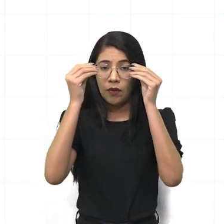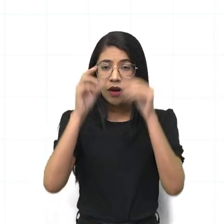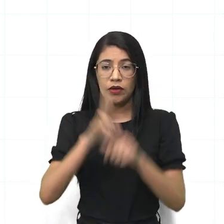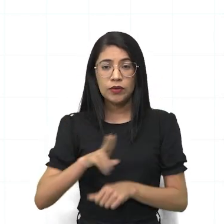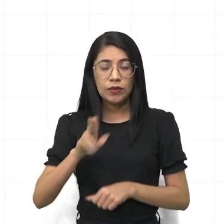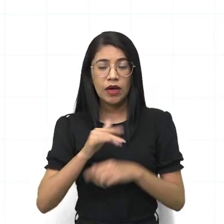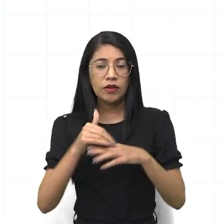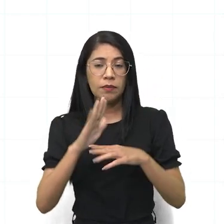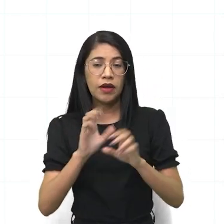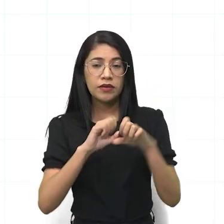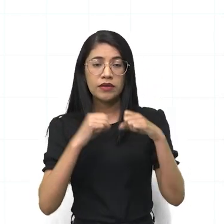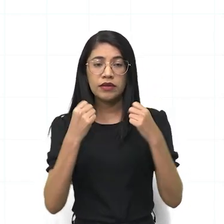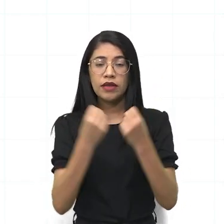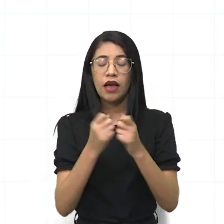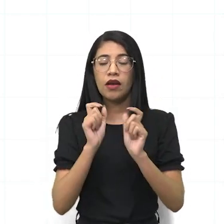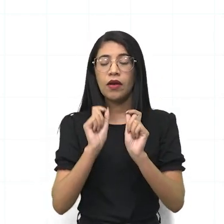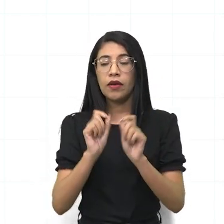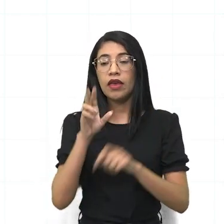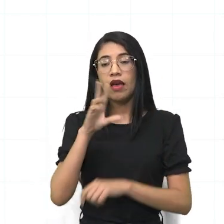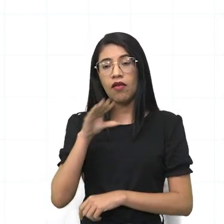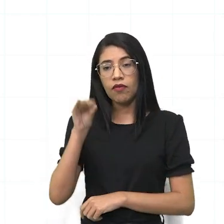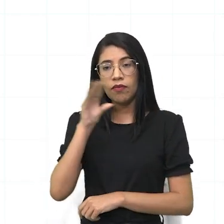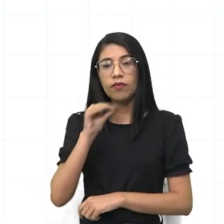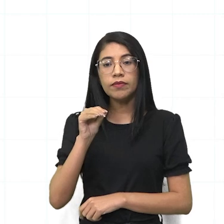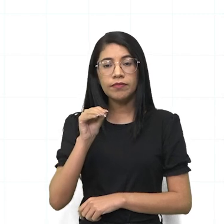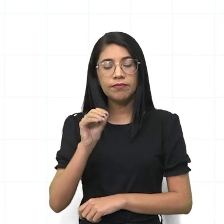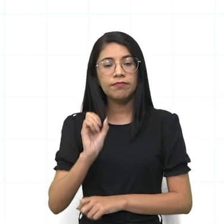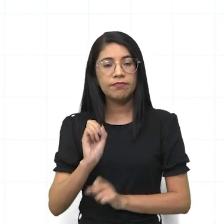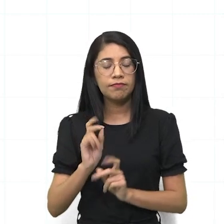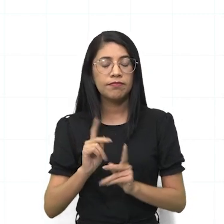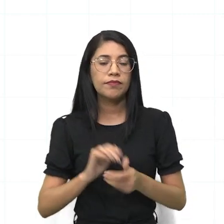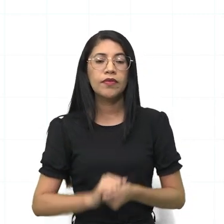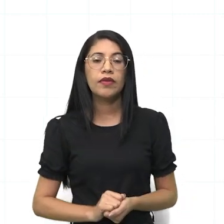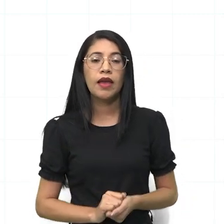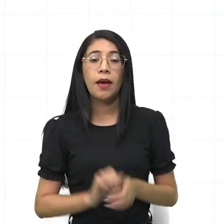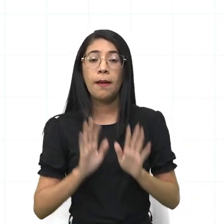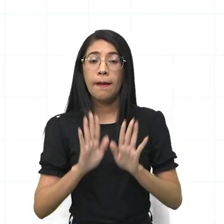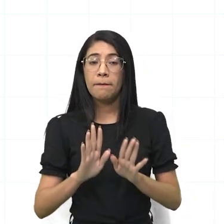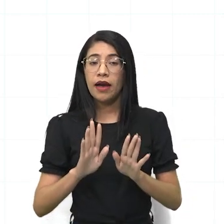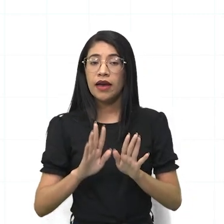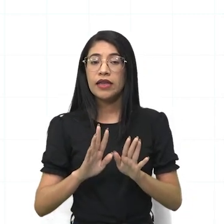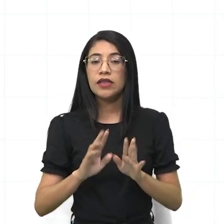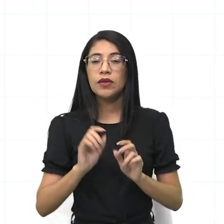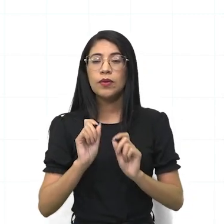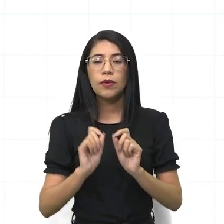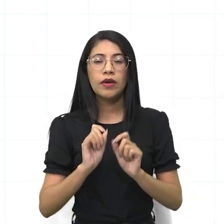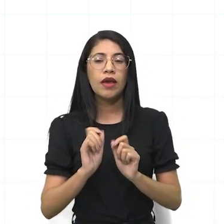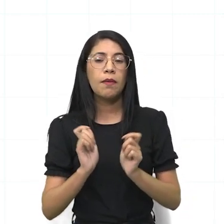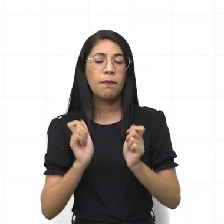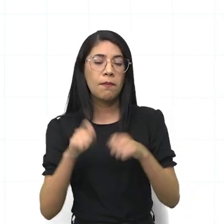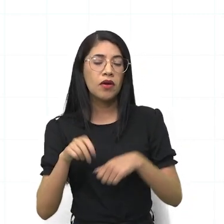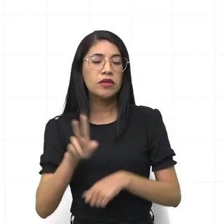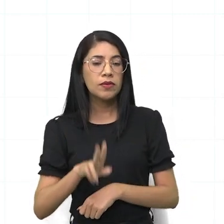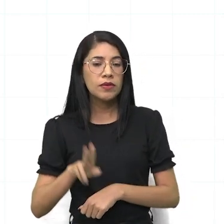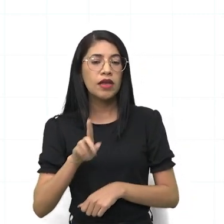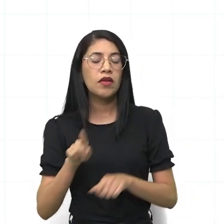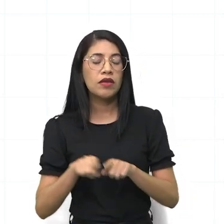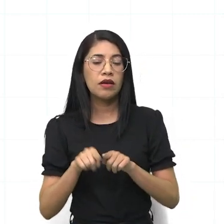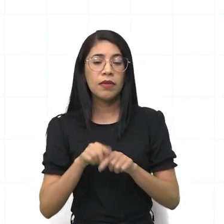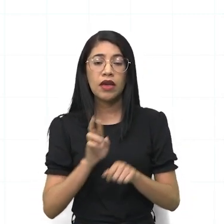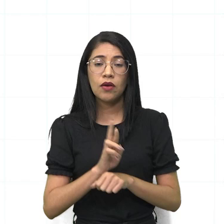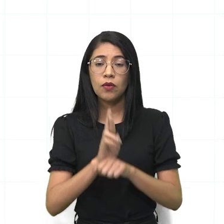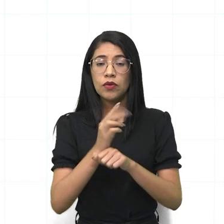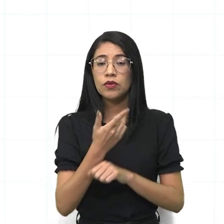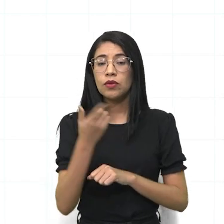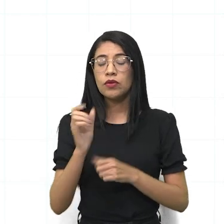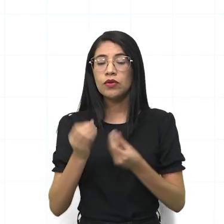em um seminário é a verbal, ok? Então, isso não significa que não se possa fazer uso de outros recursos,